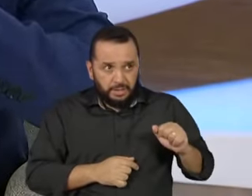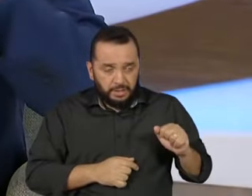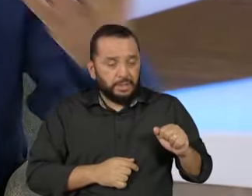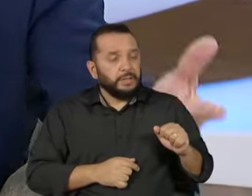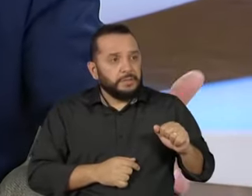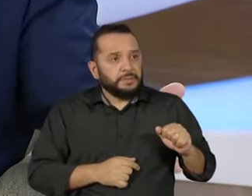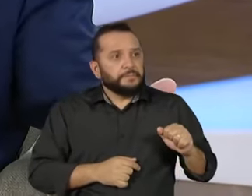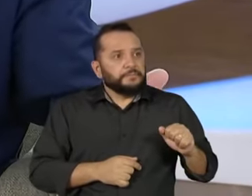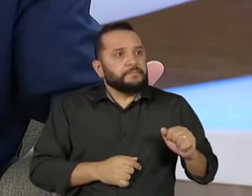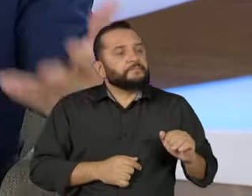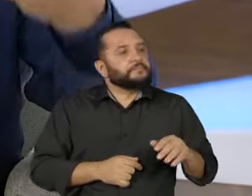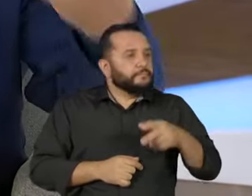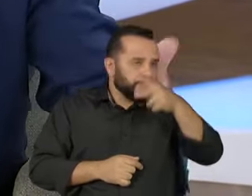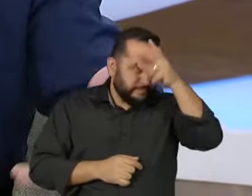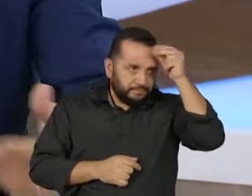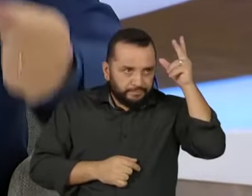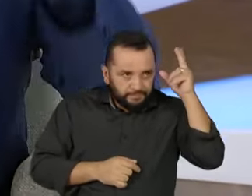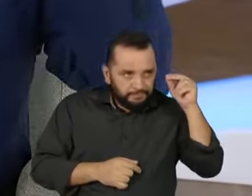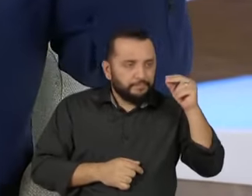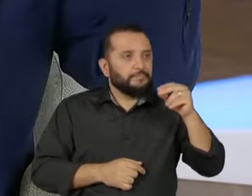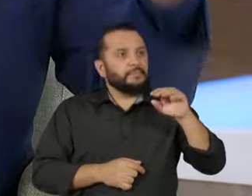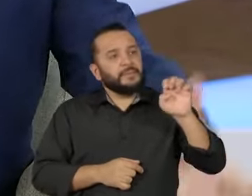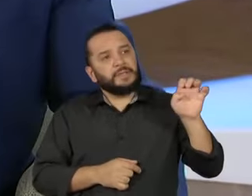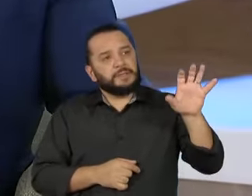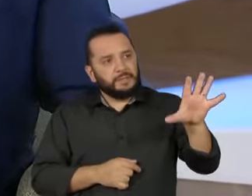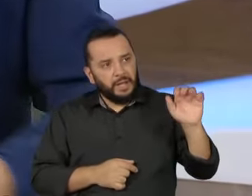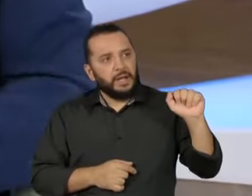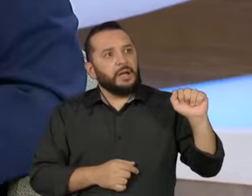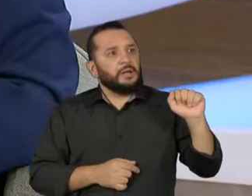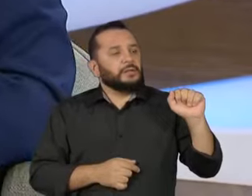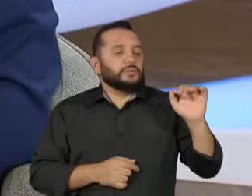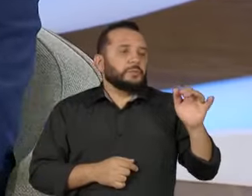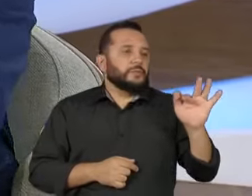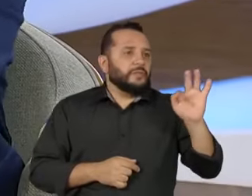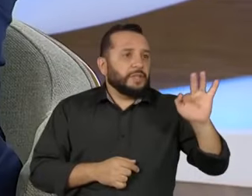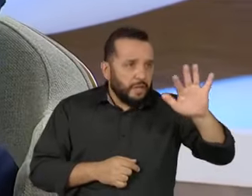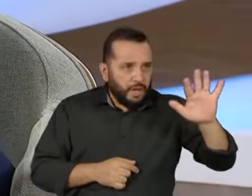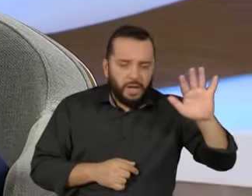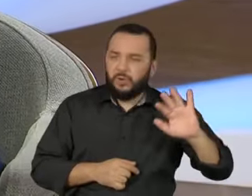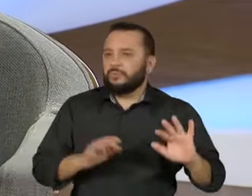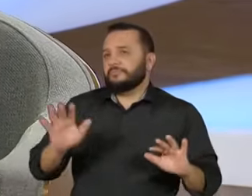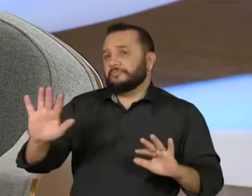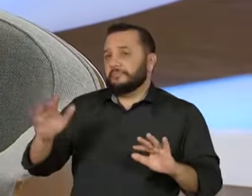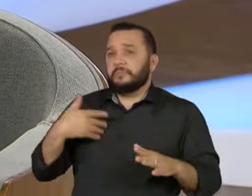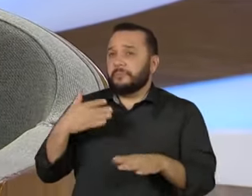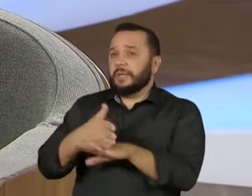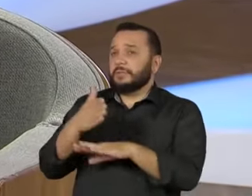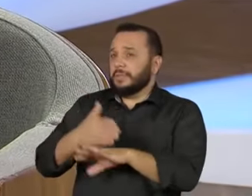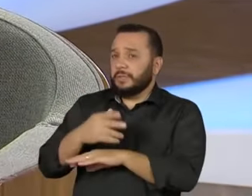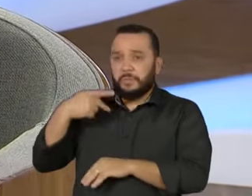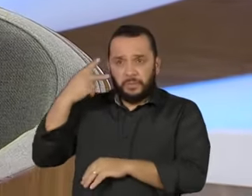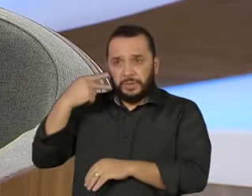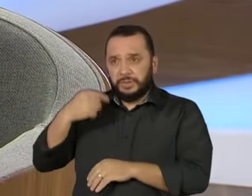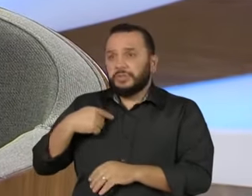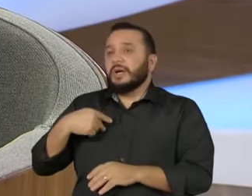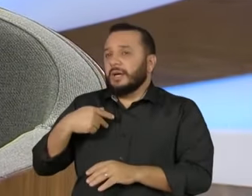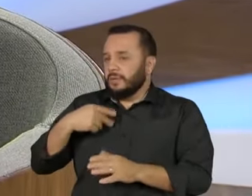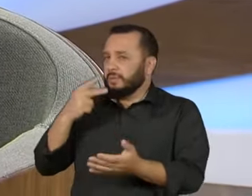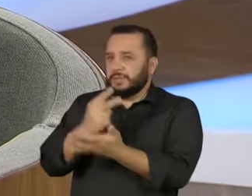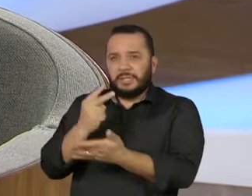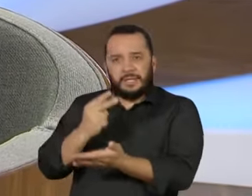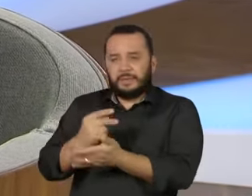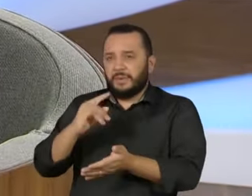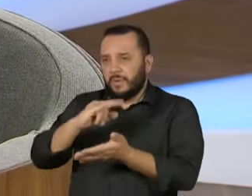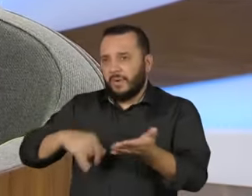me ver o tempo inteiro. Militando, defendendo boas causas. Na hora que você fazer uma carta, você vai ver minha assinatura na carta que